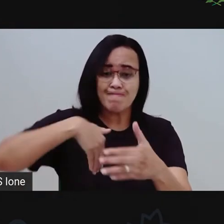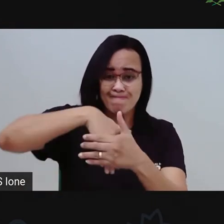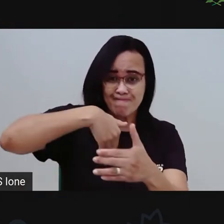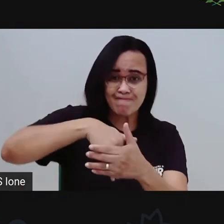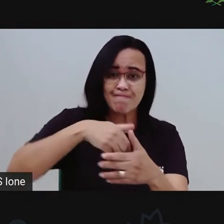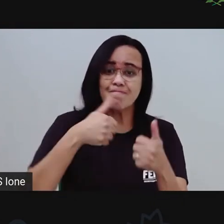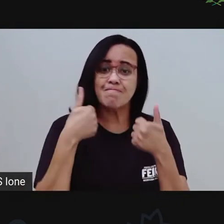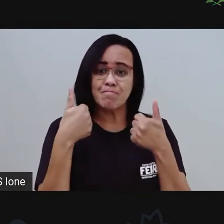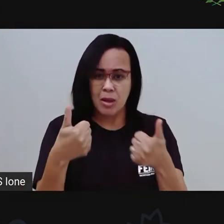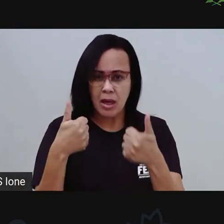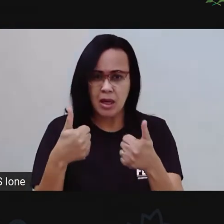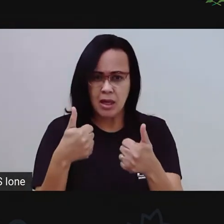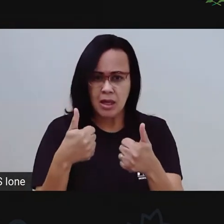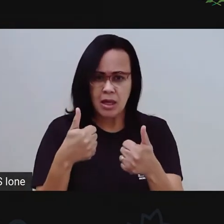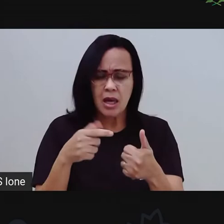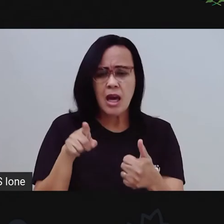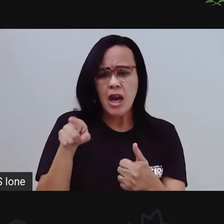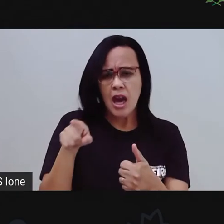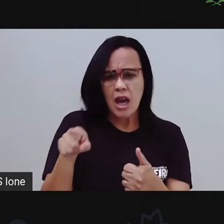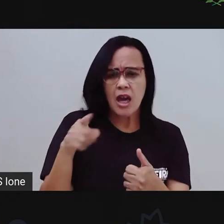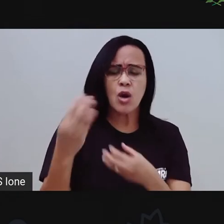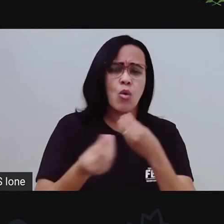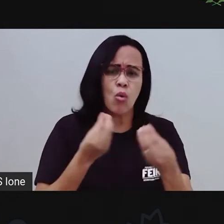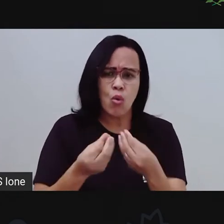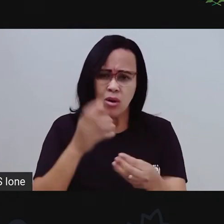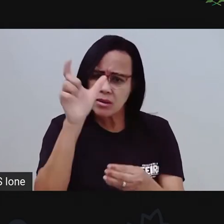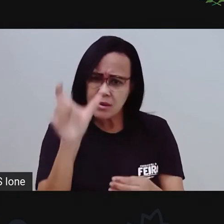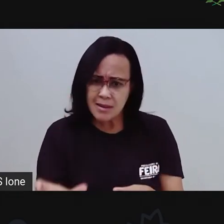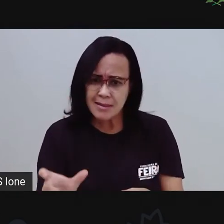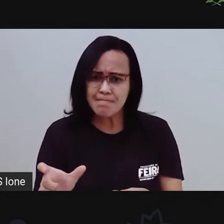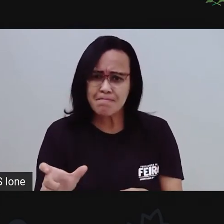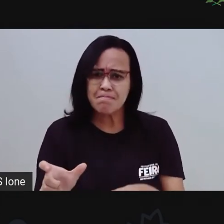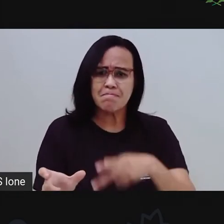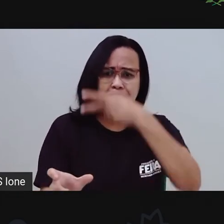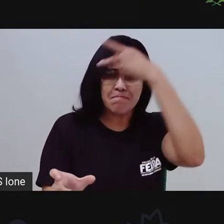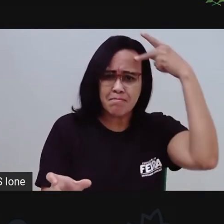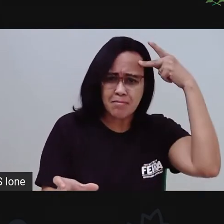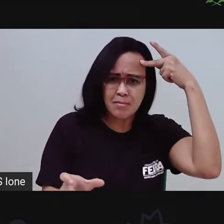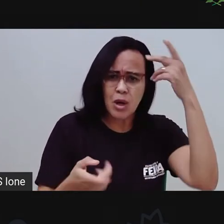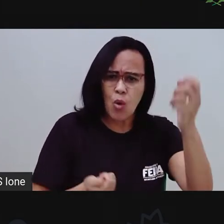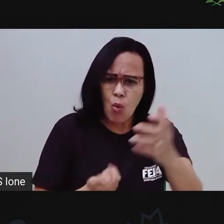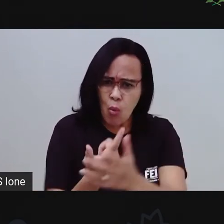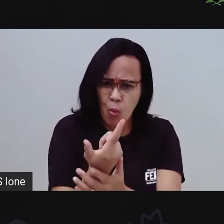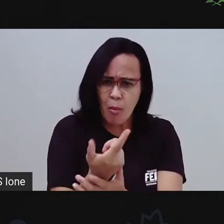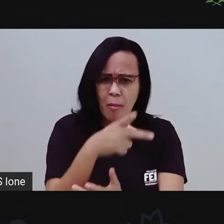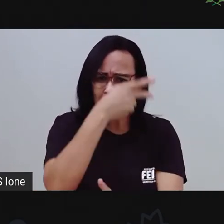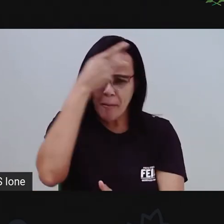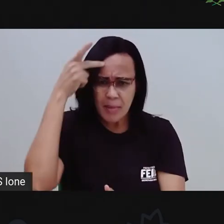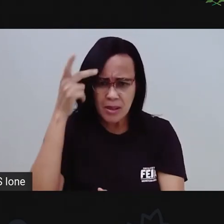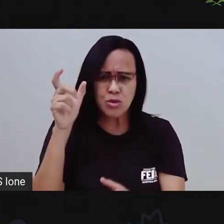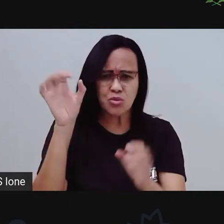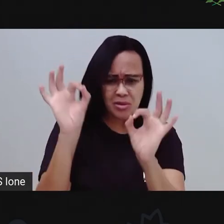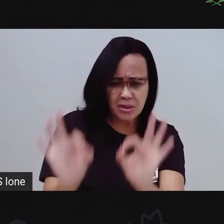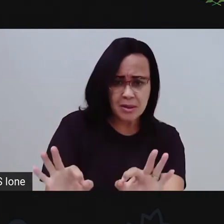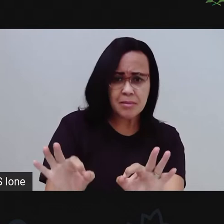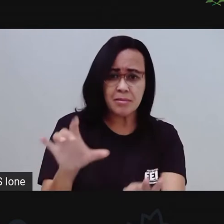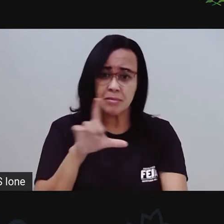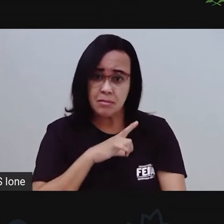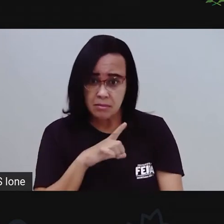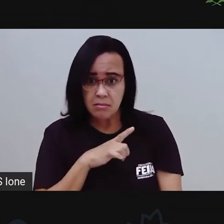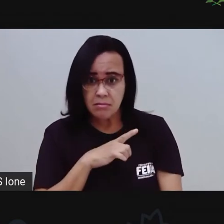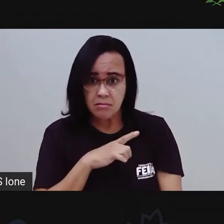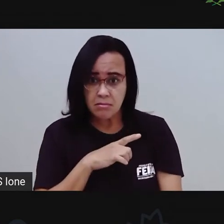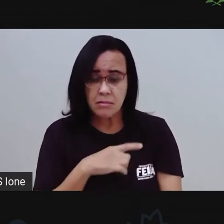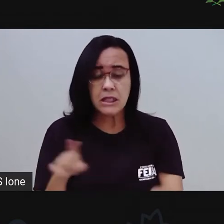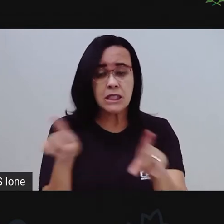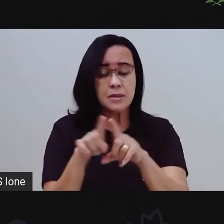estava certo em querer comprar alguém? Será que a gente pode comprar alguém? E aí, será que a cor